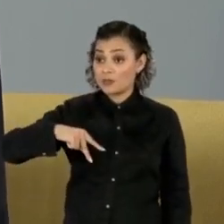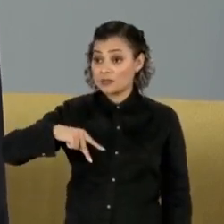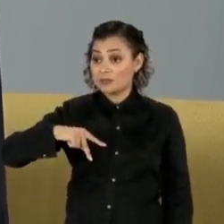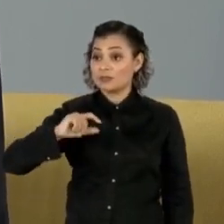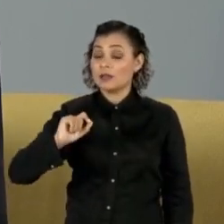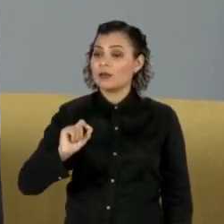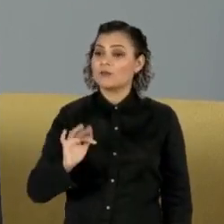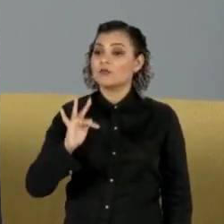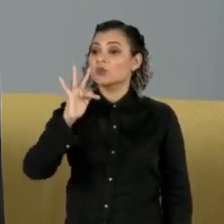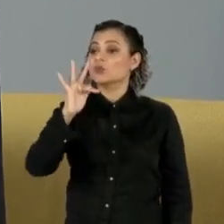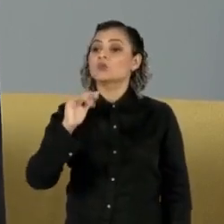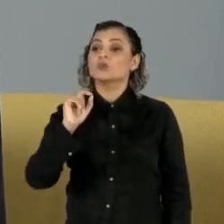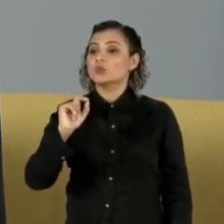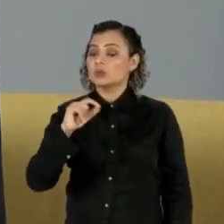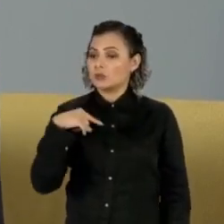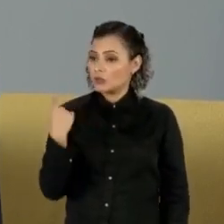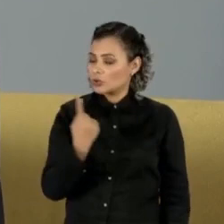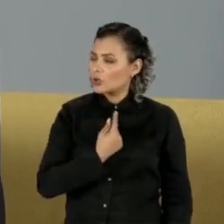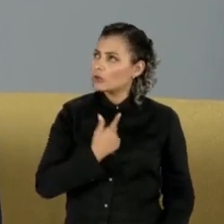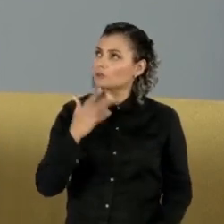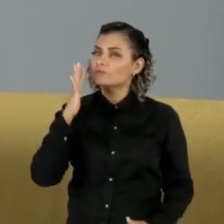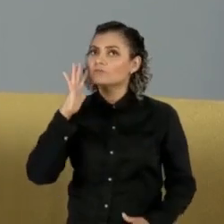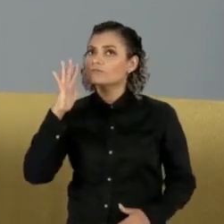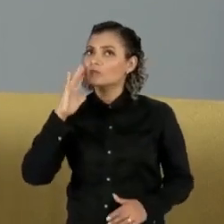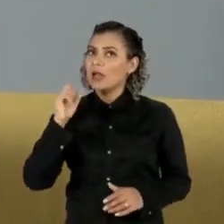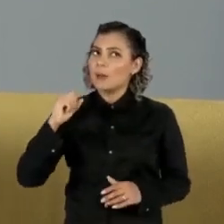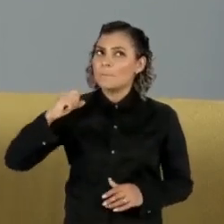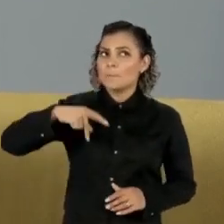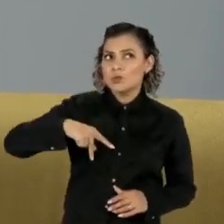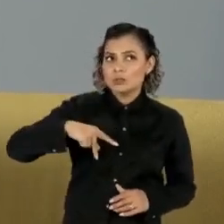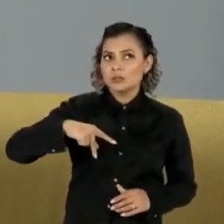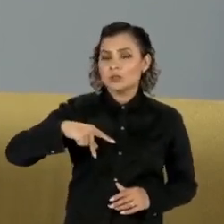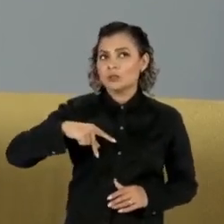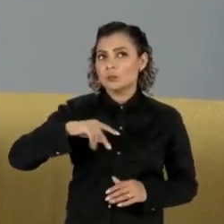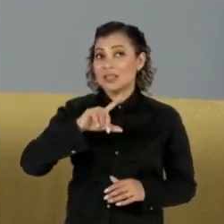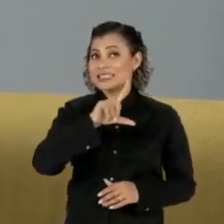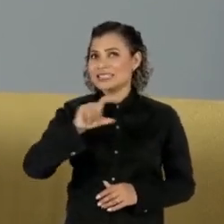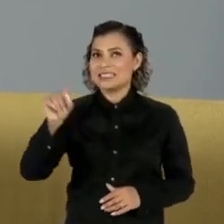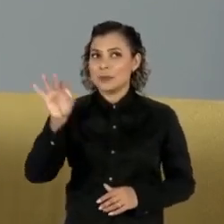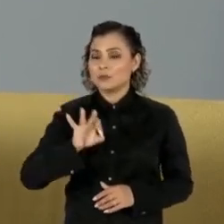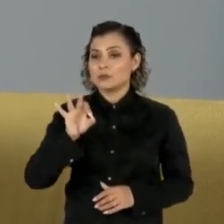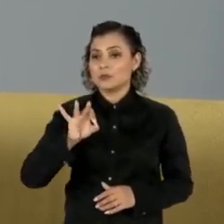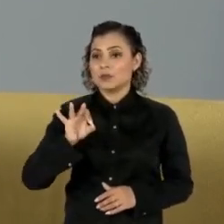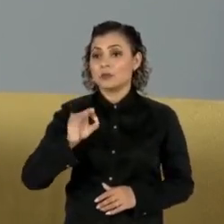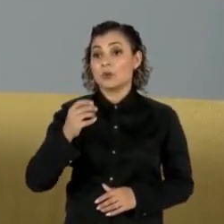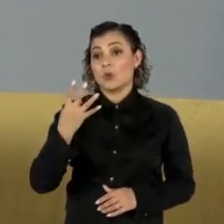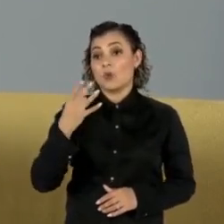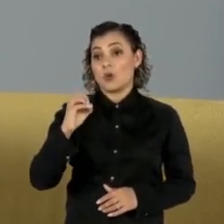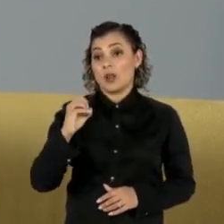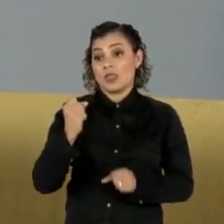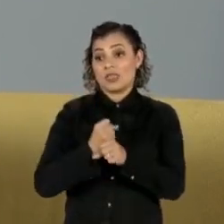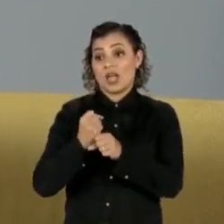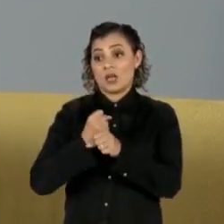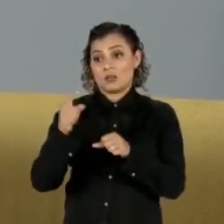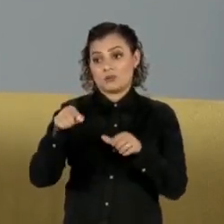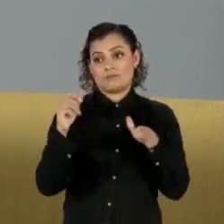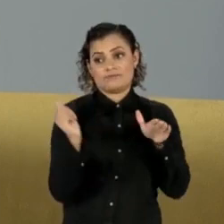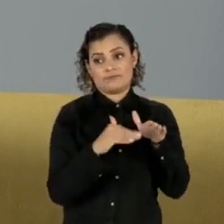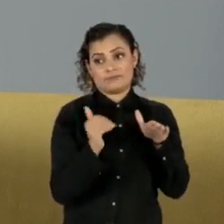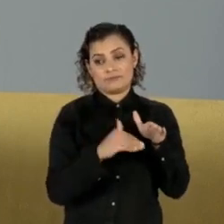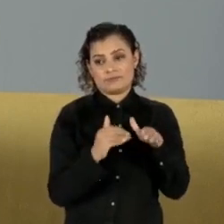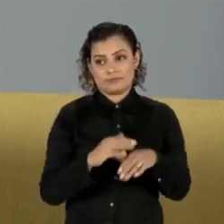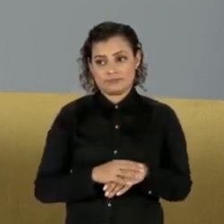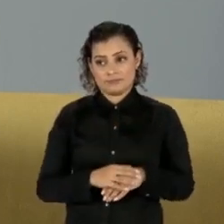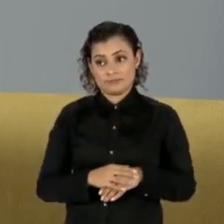se nós pensássemos em uma aposentadoria integral com 40 anos de contribuição. Então, isso, na